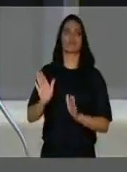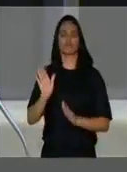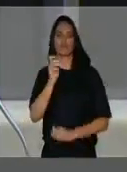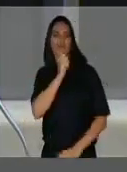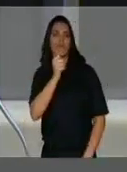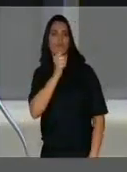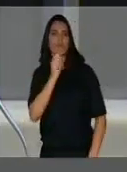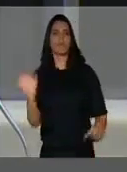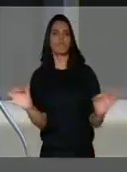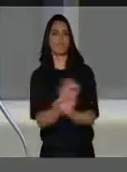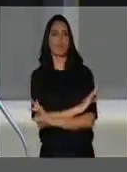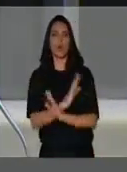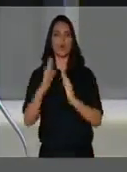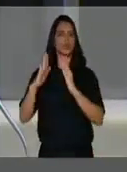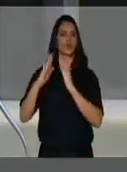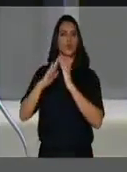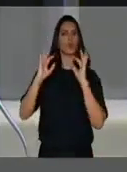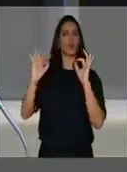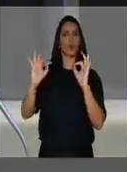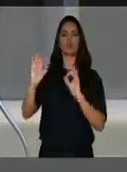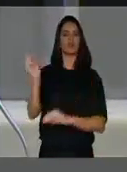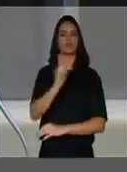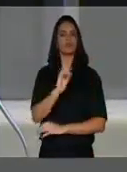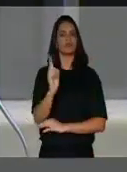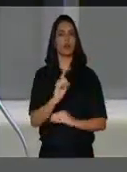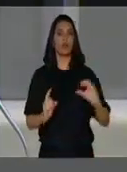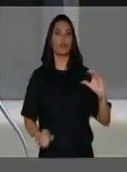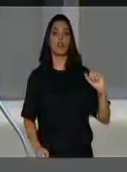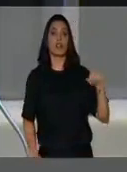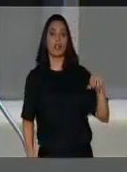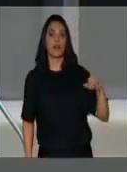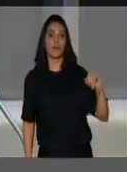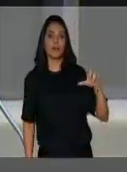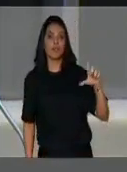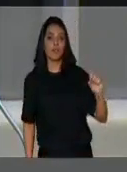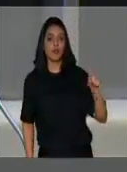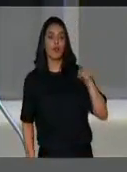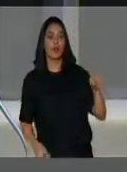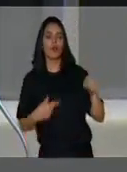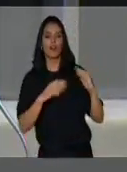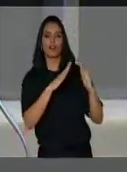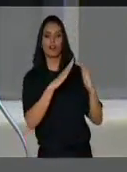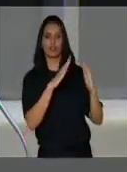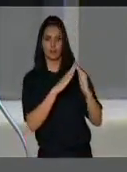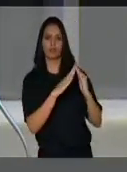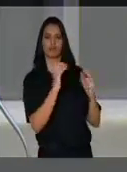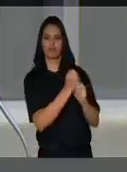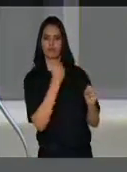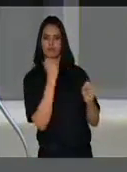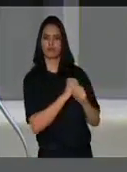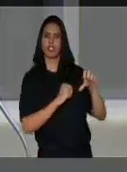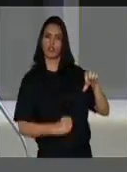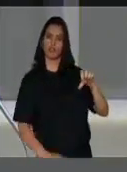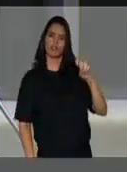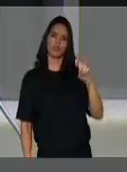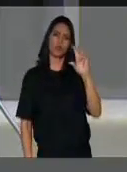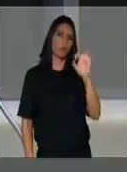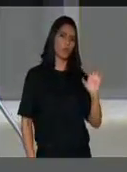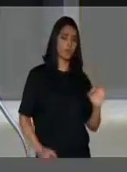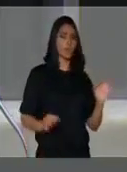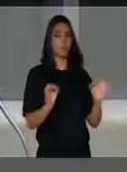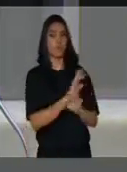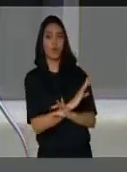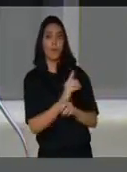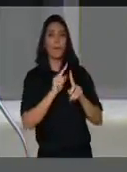Valdês. Camilo, do PSB, deixou a maternidade 95% pronta em quase três anos.